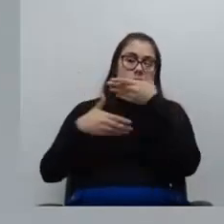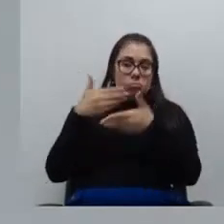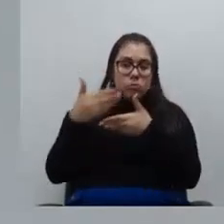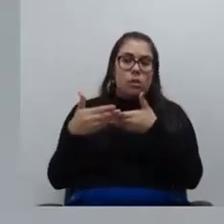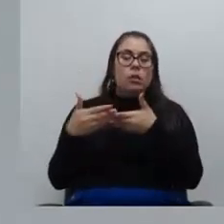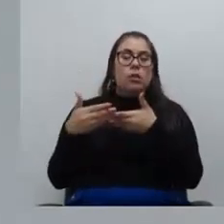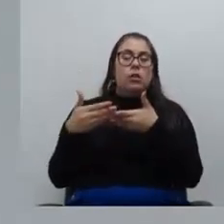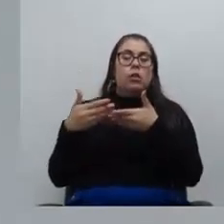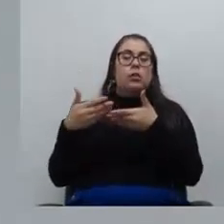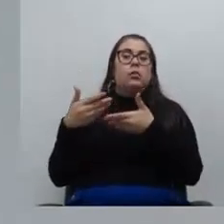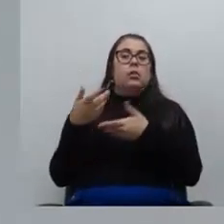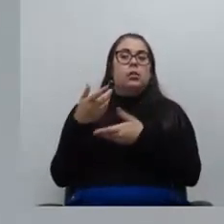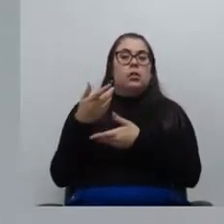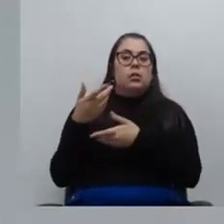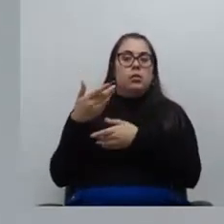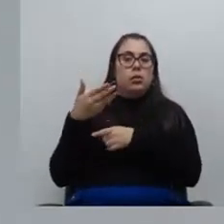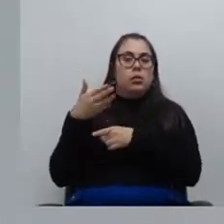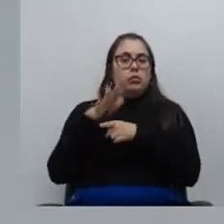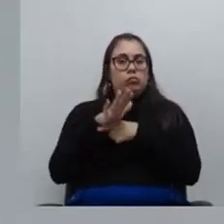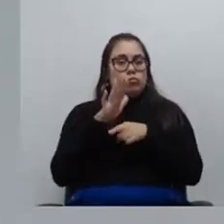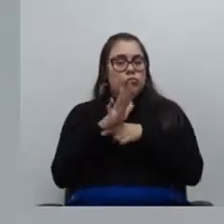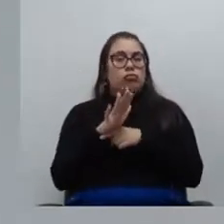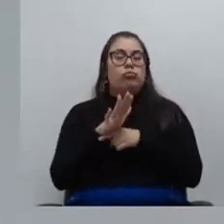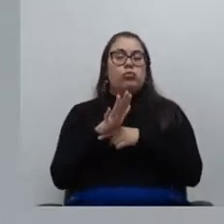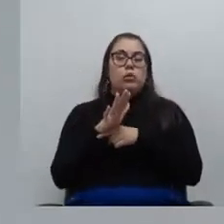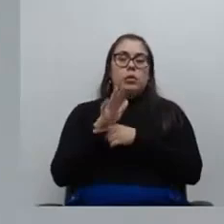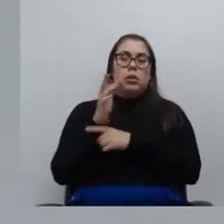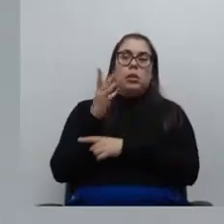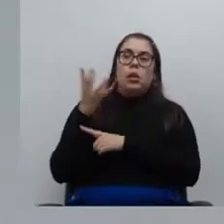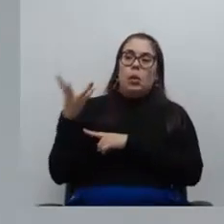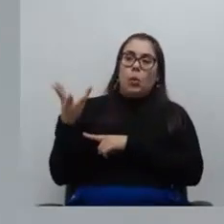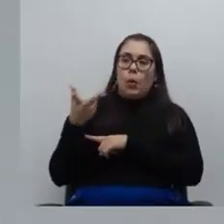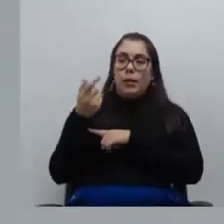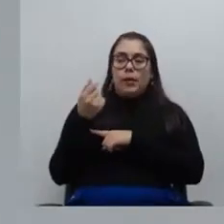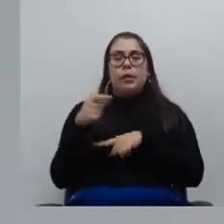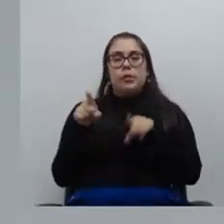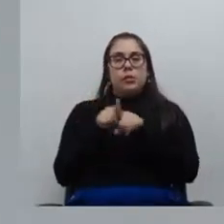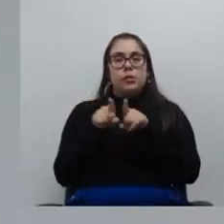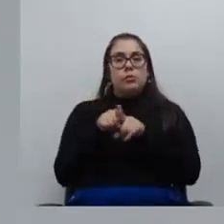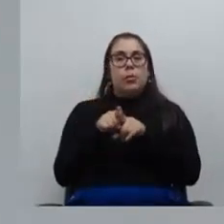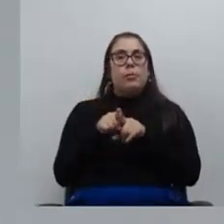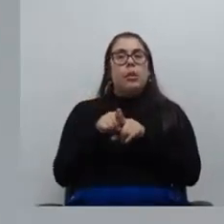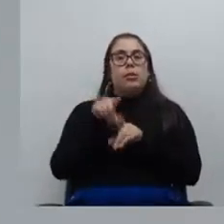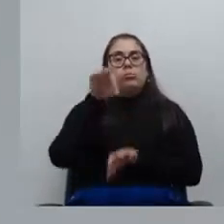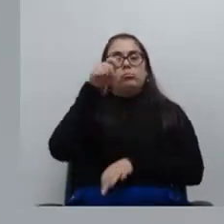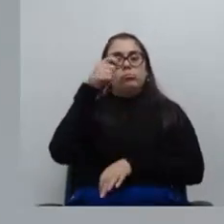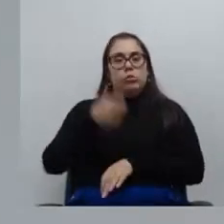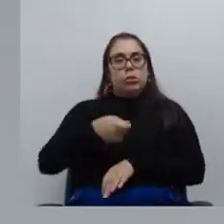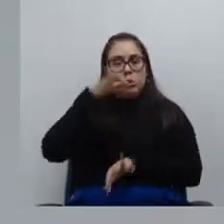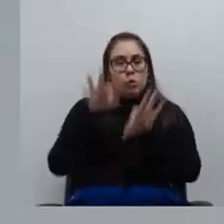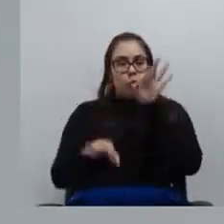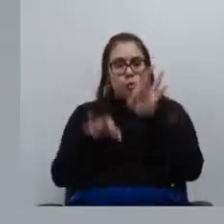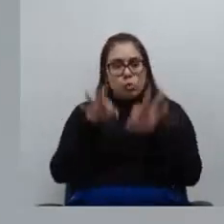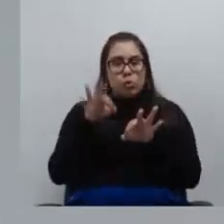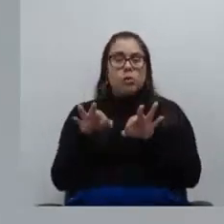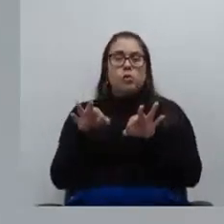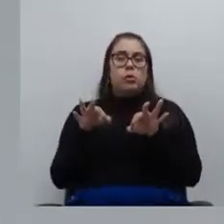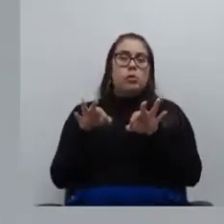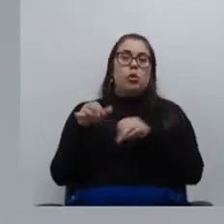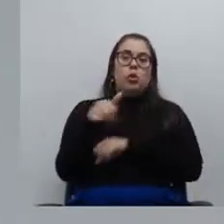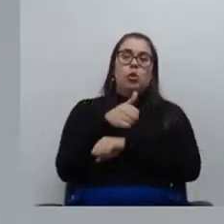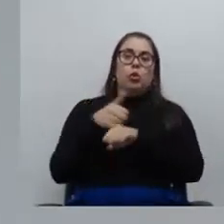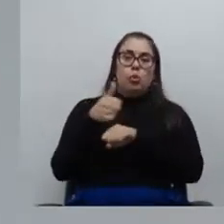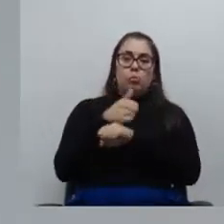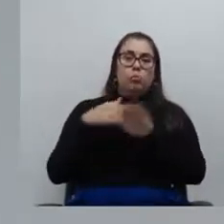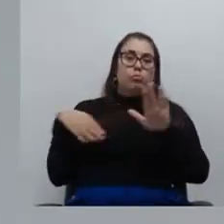cível com assessoria da qualidade junto com a segunda subdefensoria e o tribunal de justiça para acertar esse fluxo de orientação não tanto da carreira mas também dos